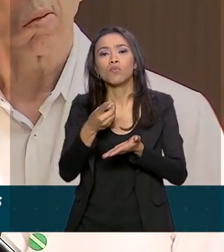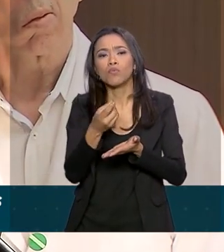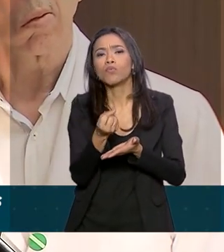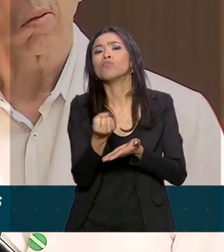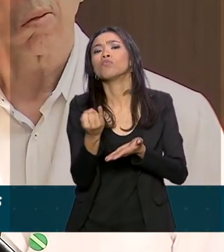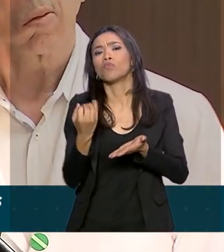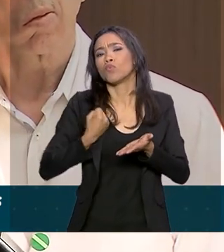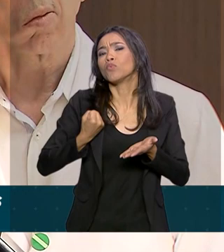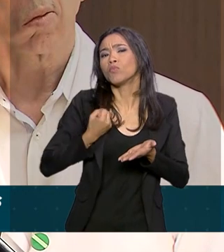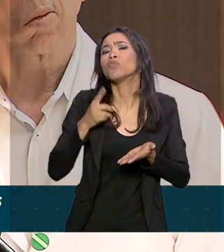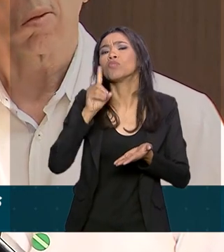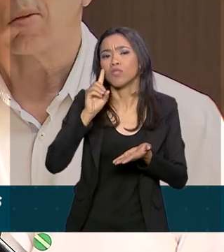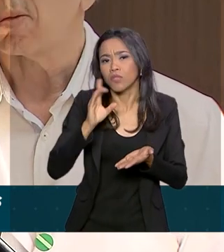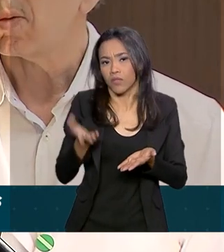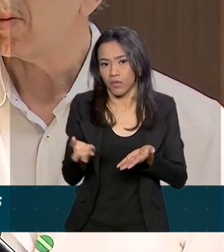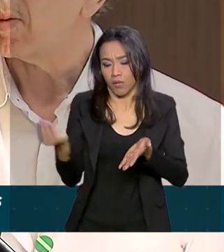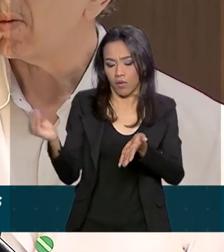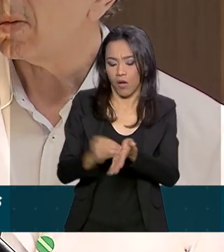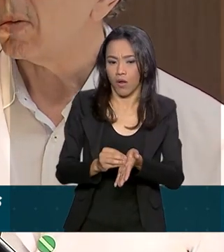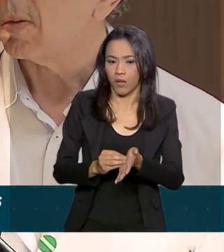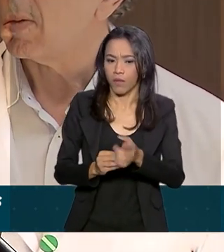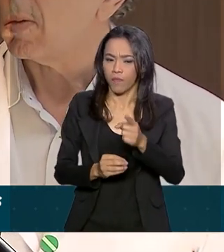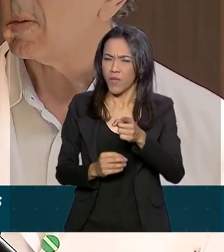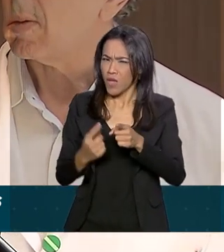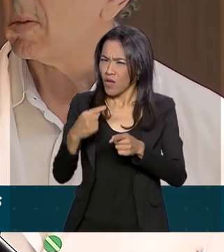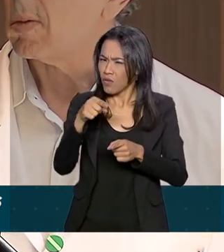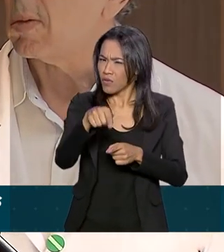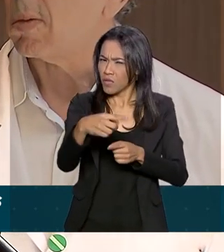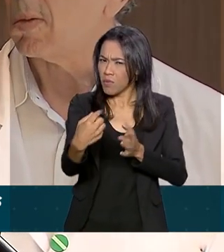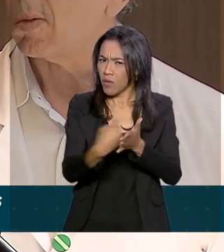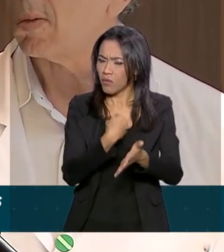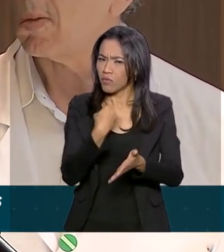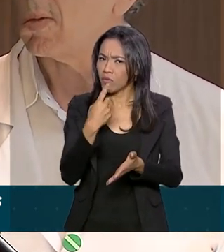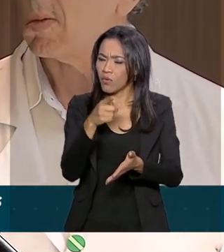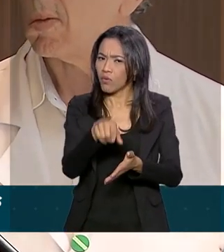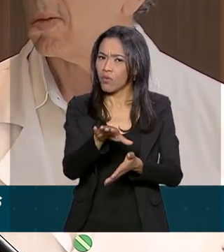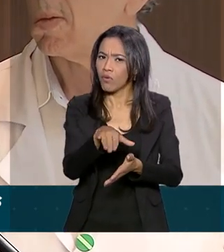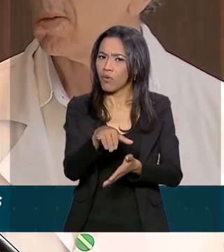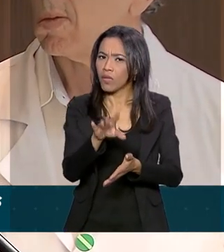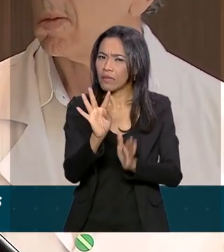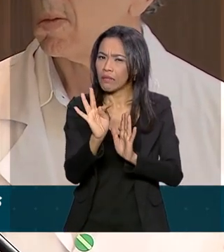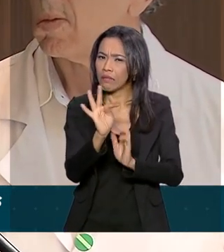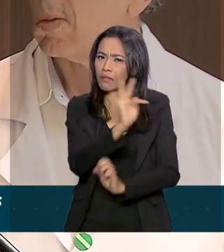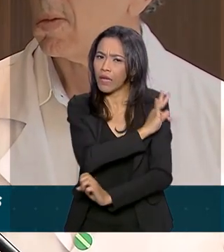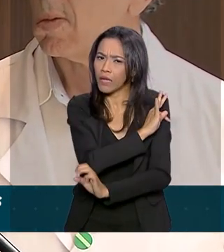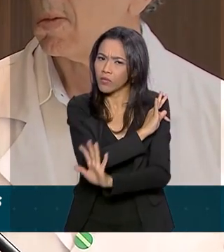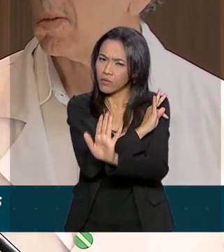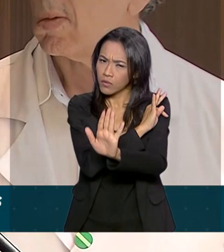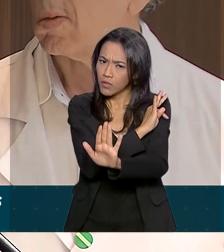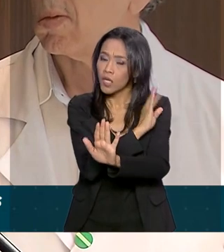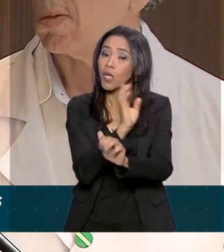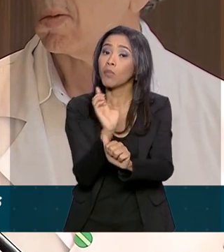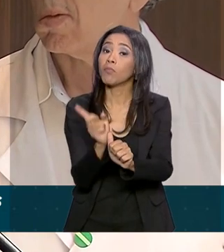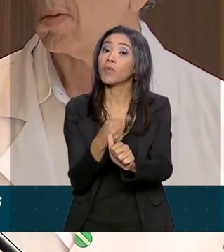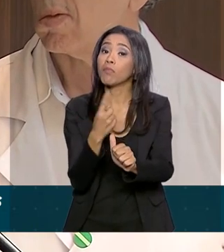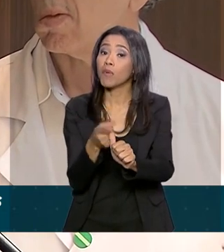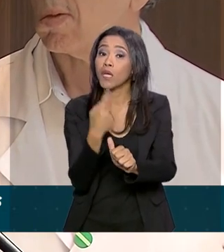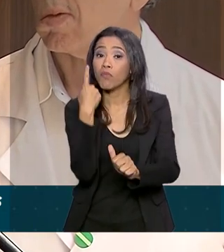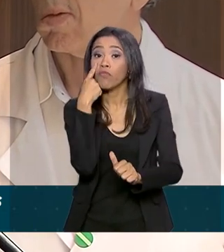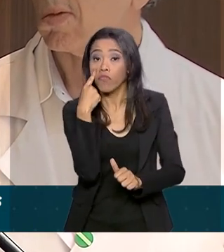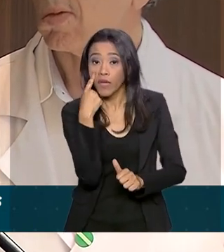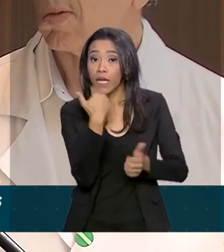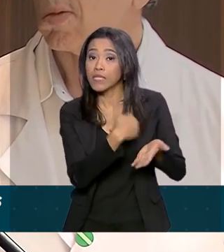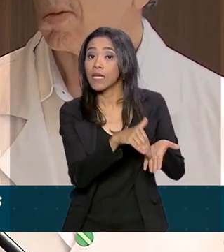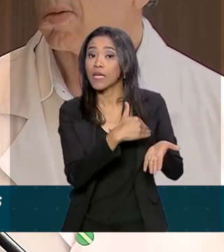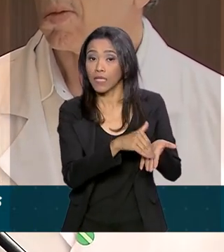alonga. Você me fez um questionamento técnico que eu prefiro consultar a Secretaria de Assuntos